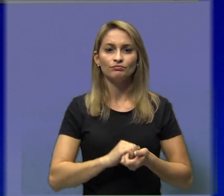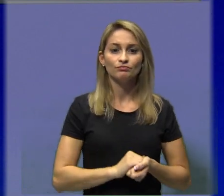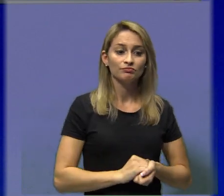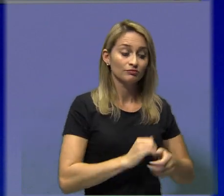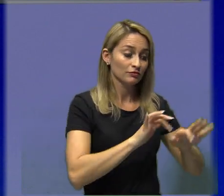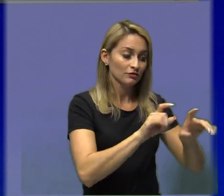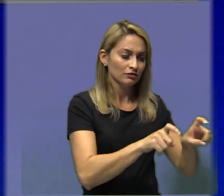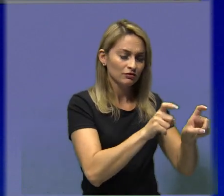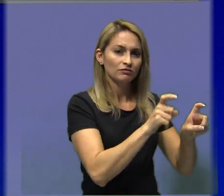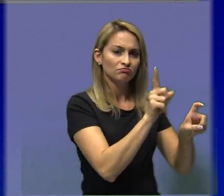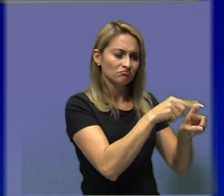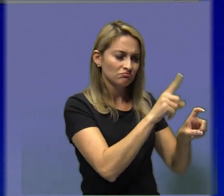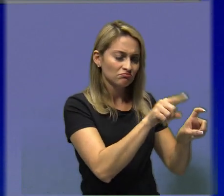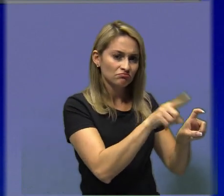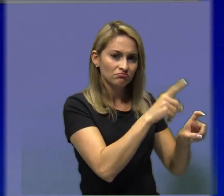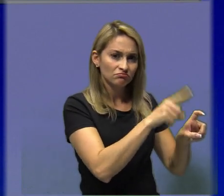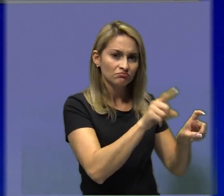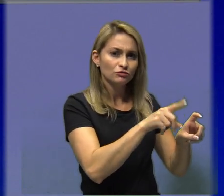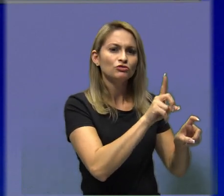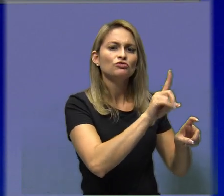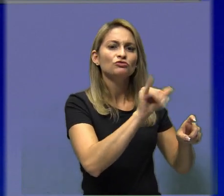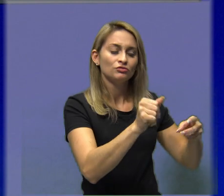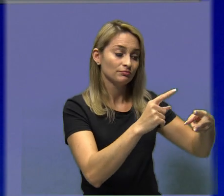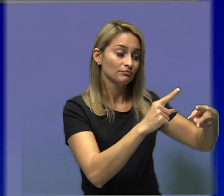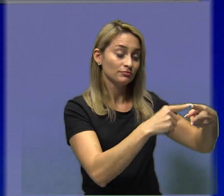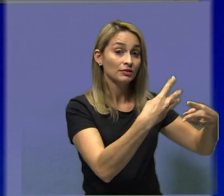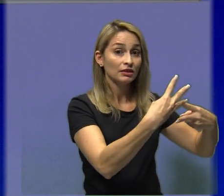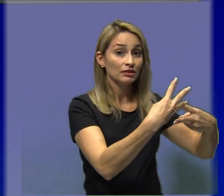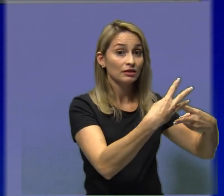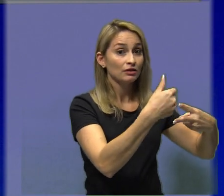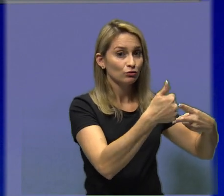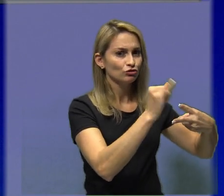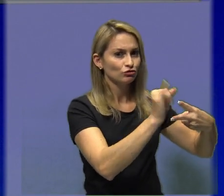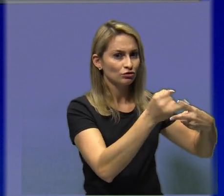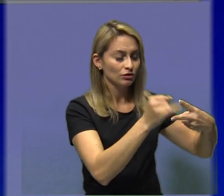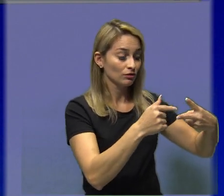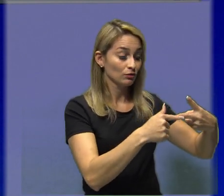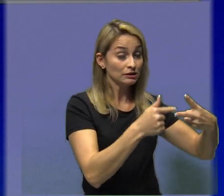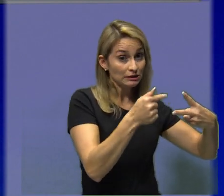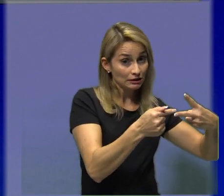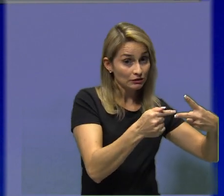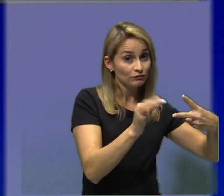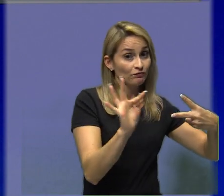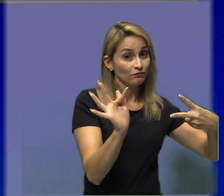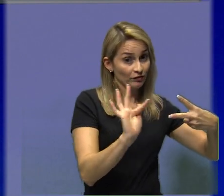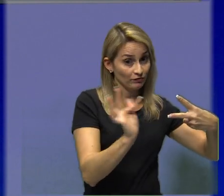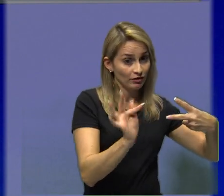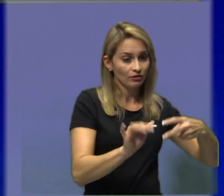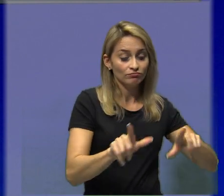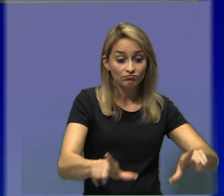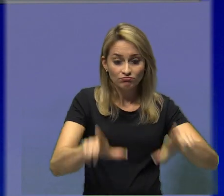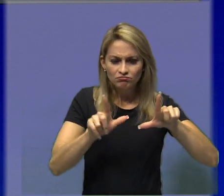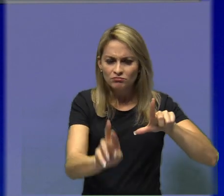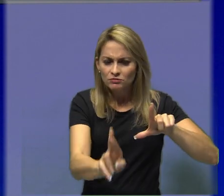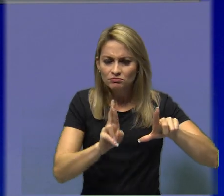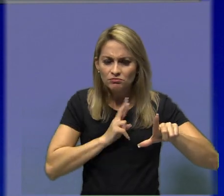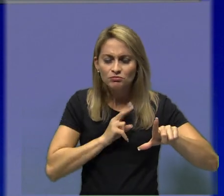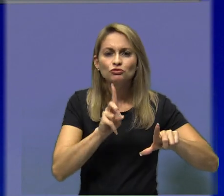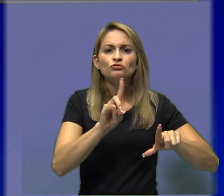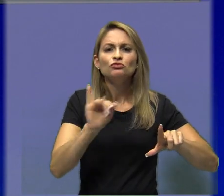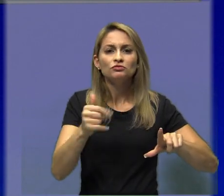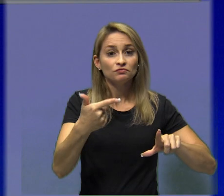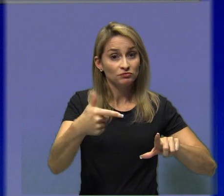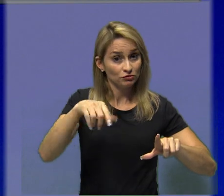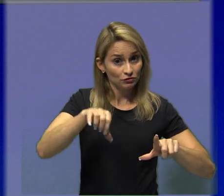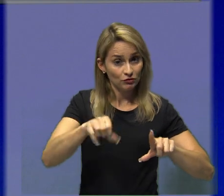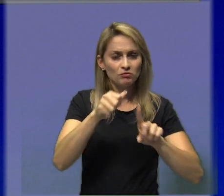de fevereiro. O resultado, dia 29 de março de 2021. Estejam atentos